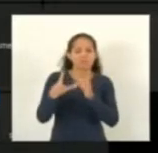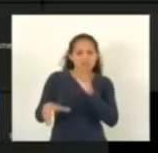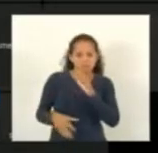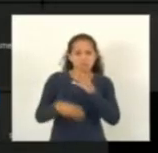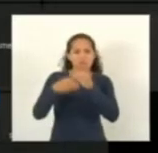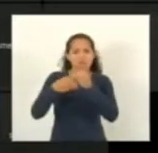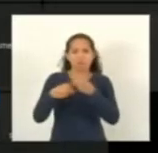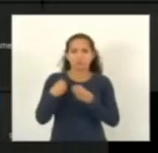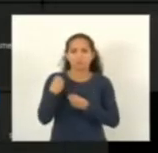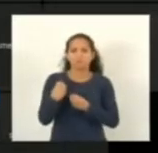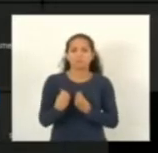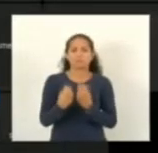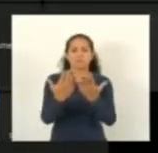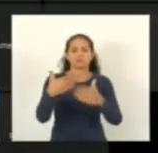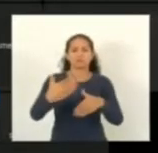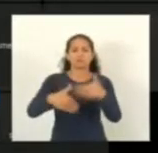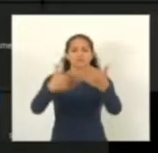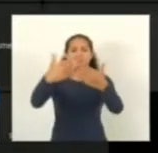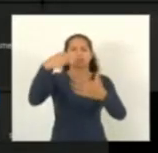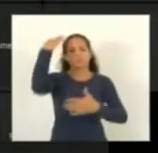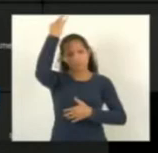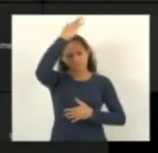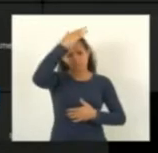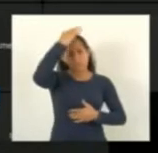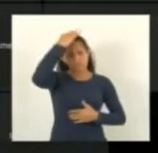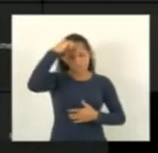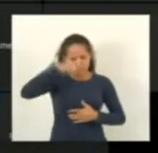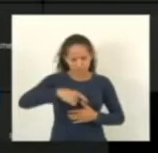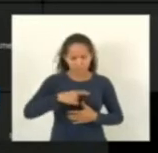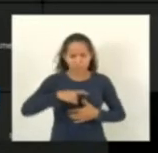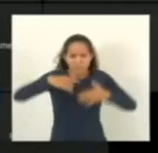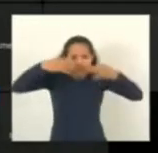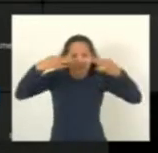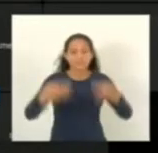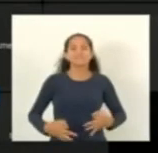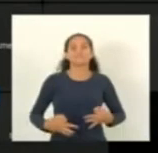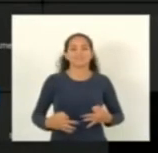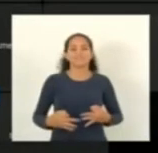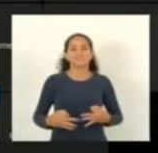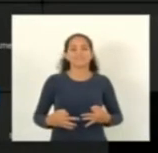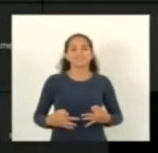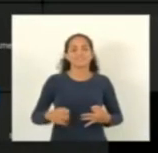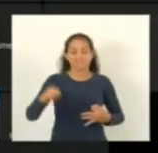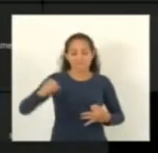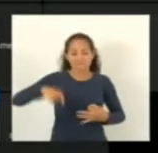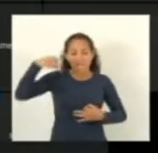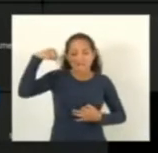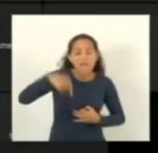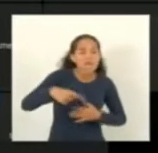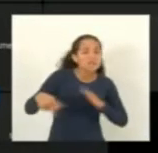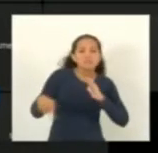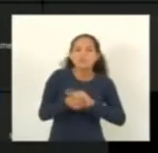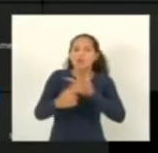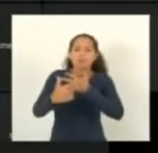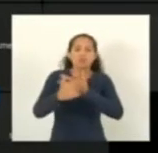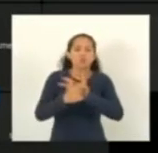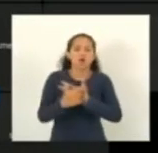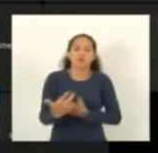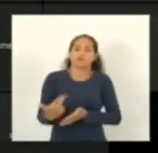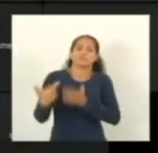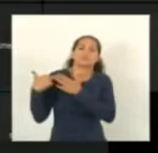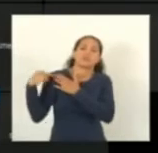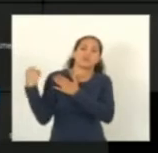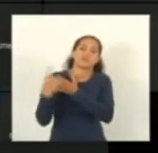para desenvolvimento do Espírito Santo e eu tenho certeza que esse é o papel fundamental do legislador